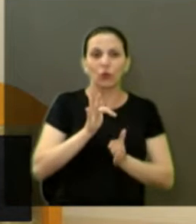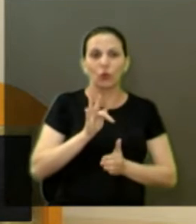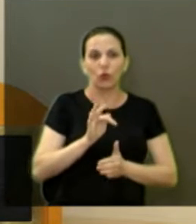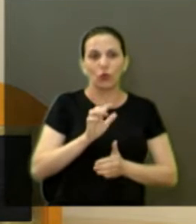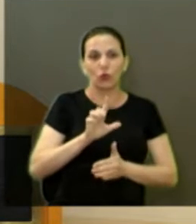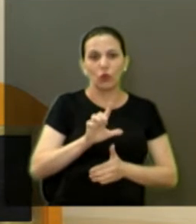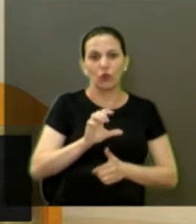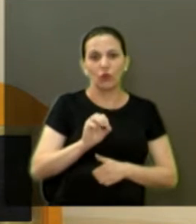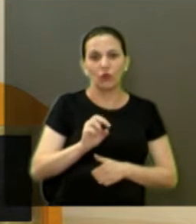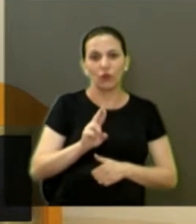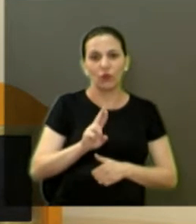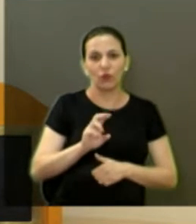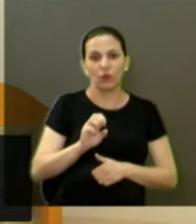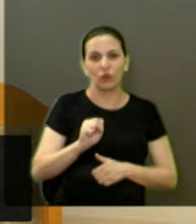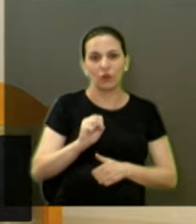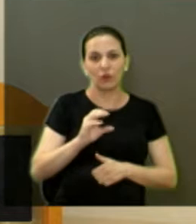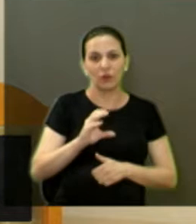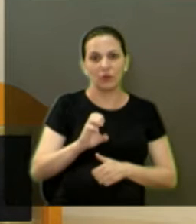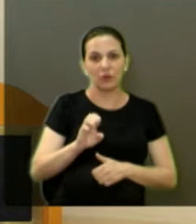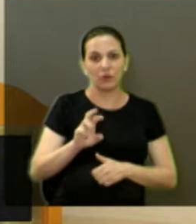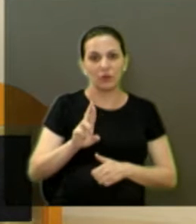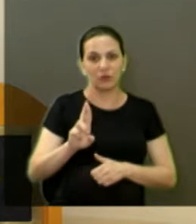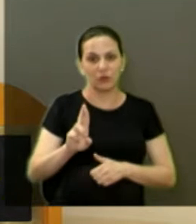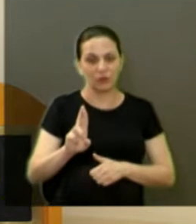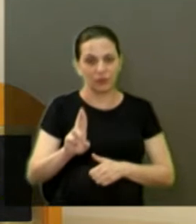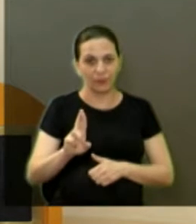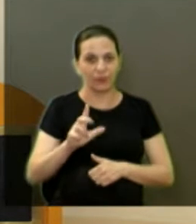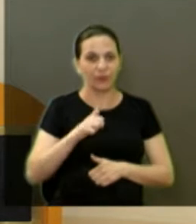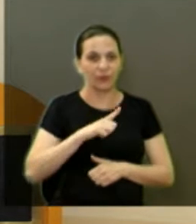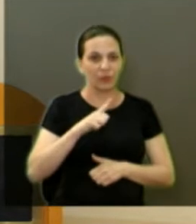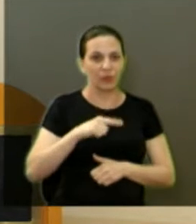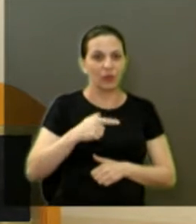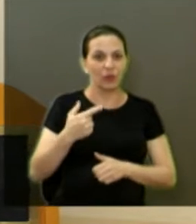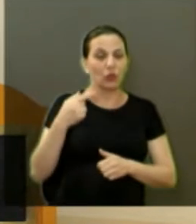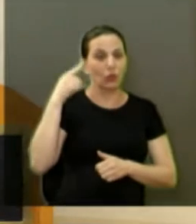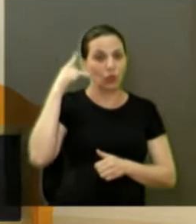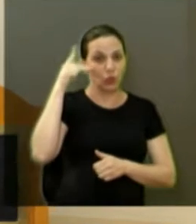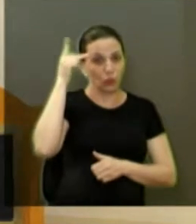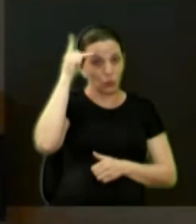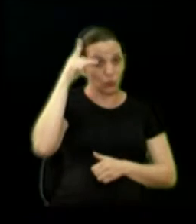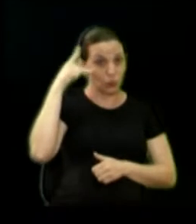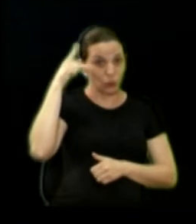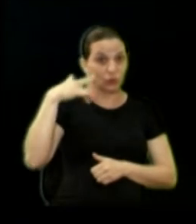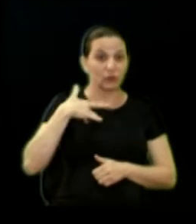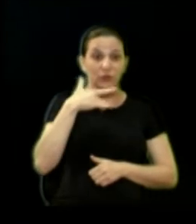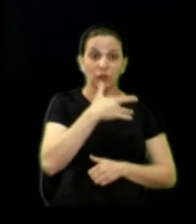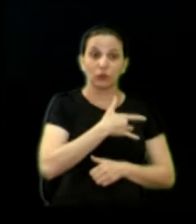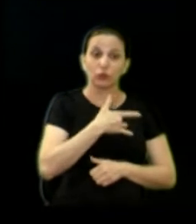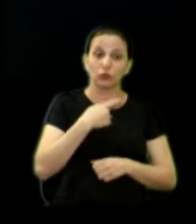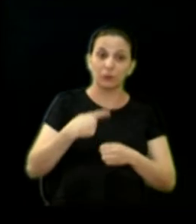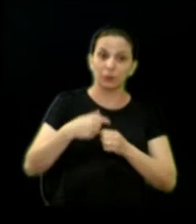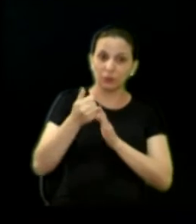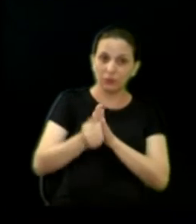que é lá do Poço Saúde do Jardim da Hortência. Você pode passar, por favor, o slide?